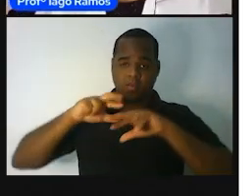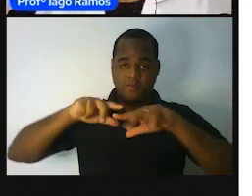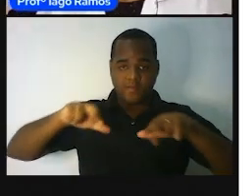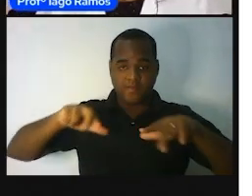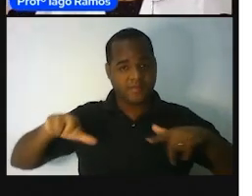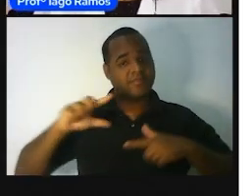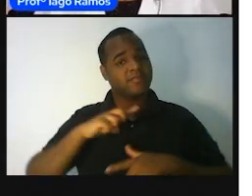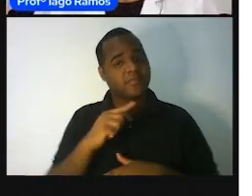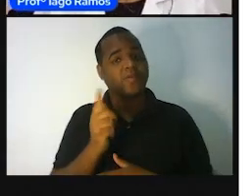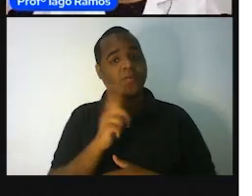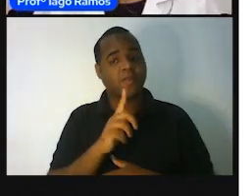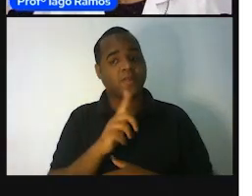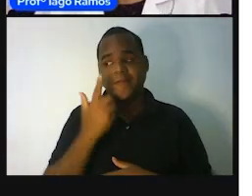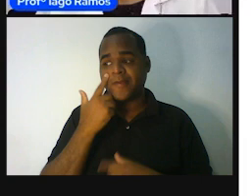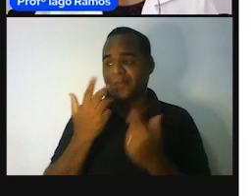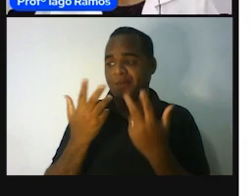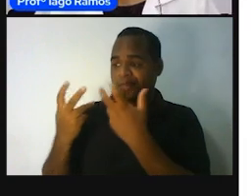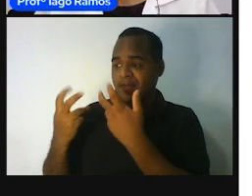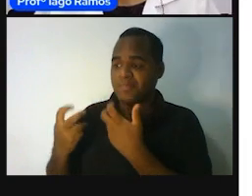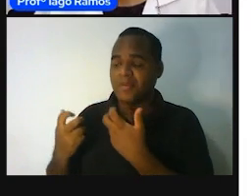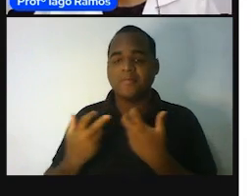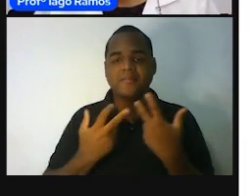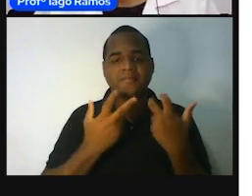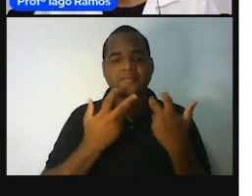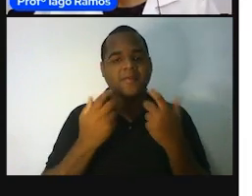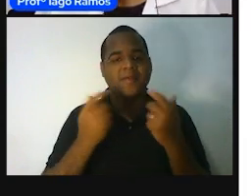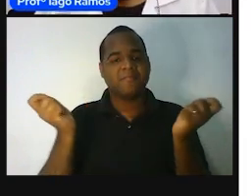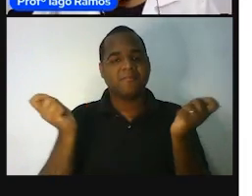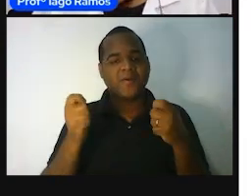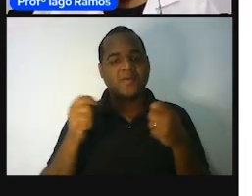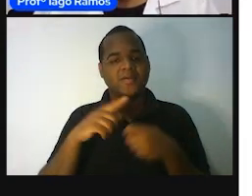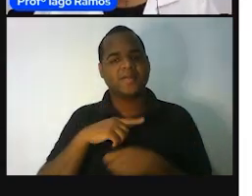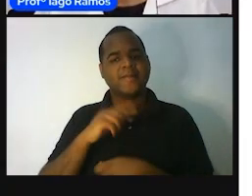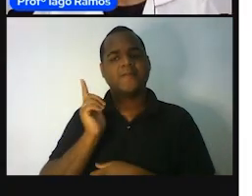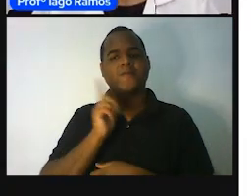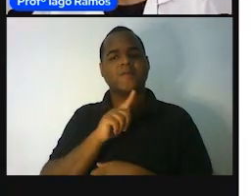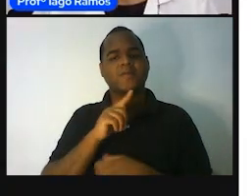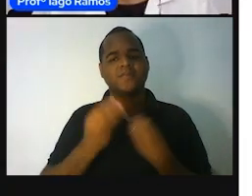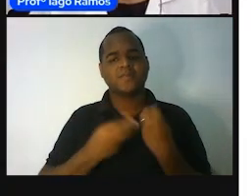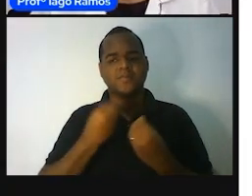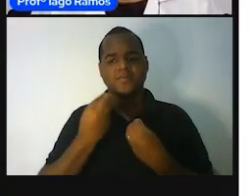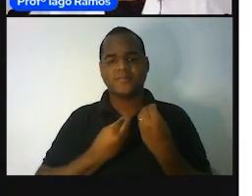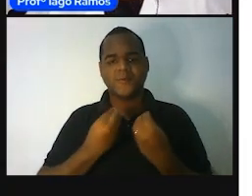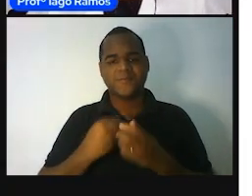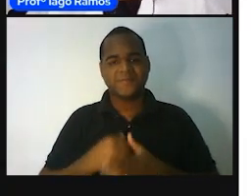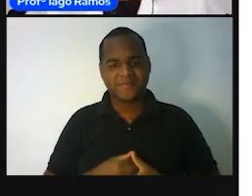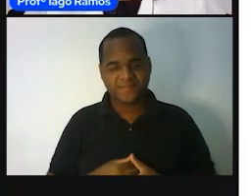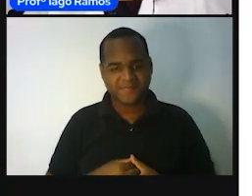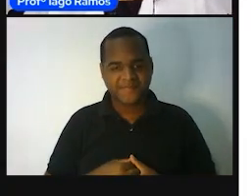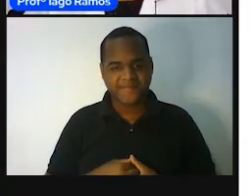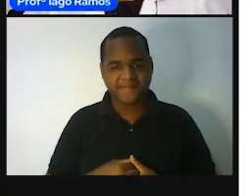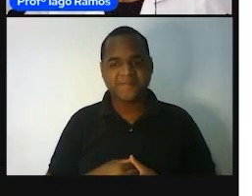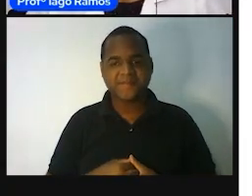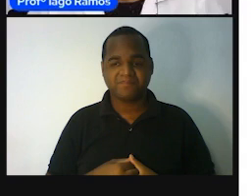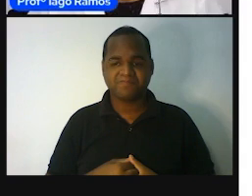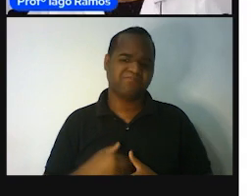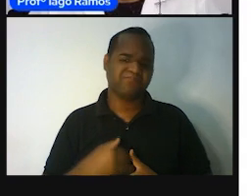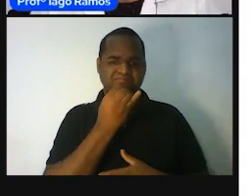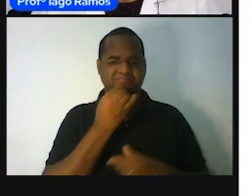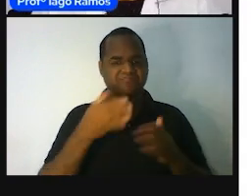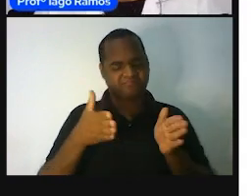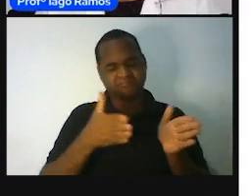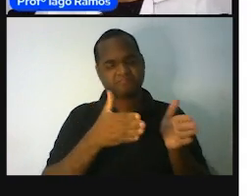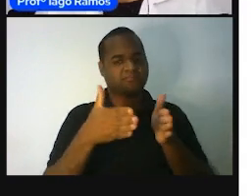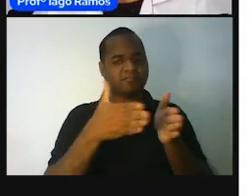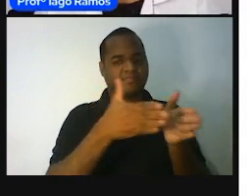volta. Como elas podem ser medidas? Por exemplo, olha só, uma estrada. Uma